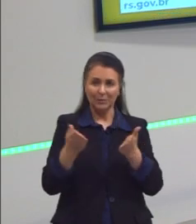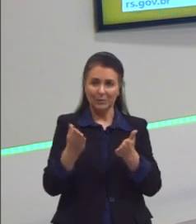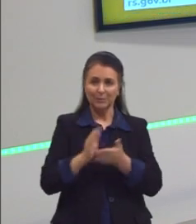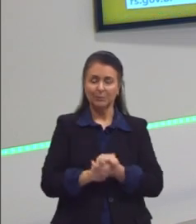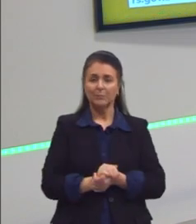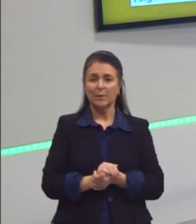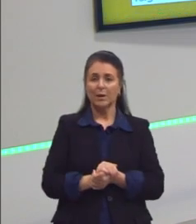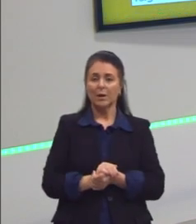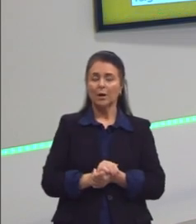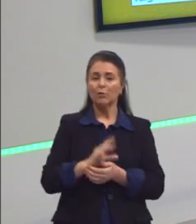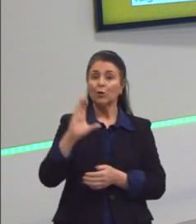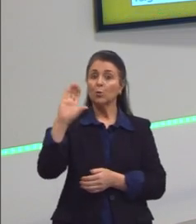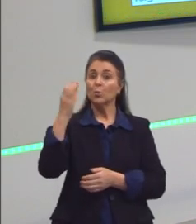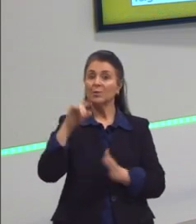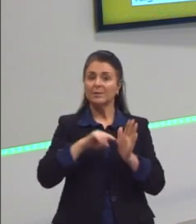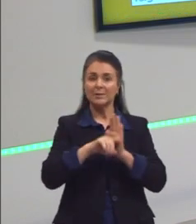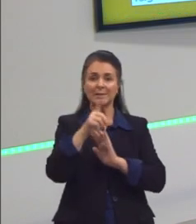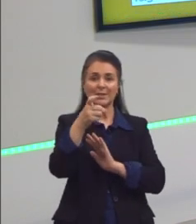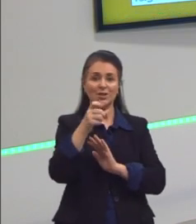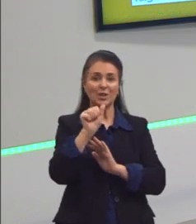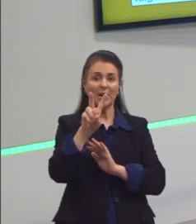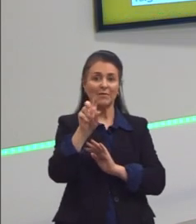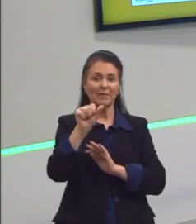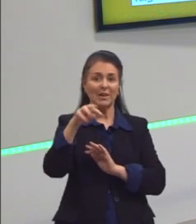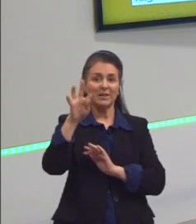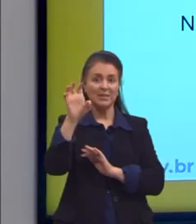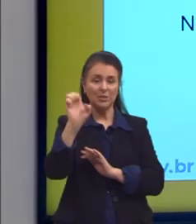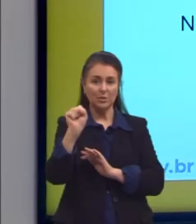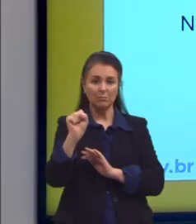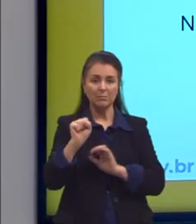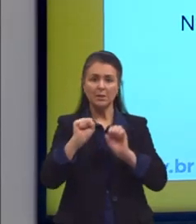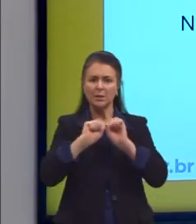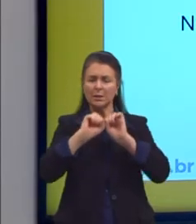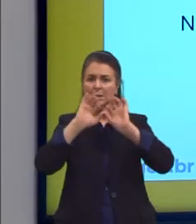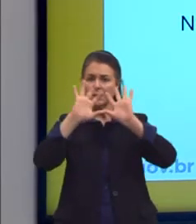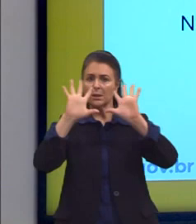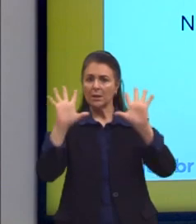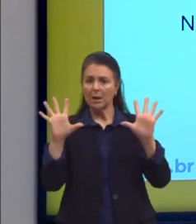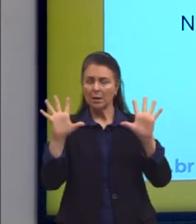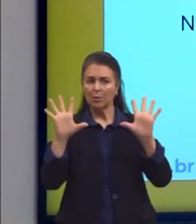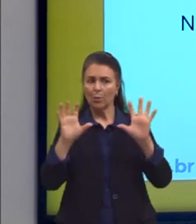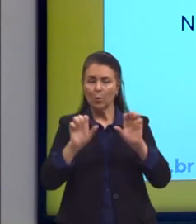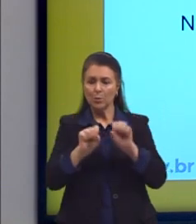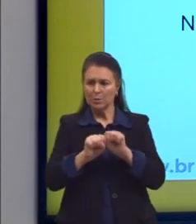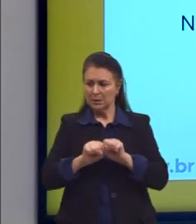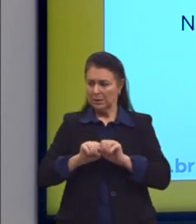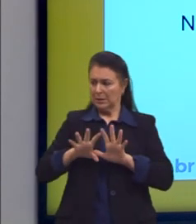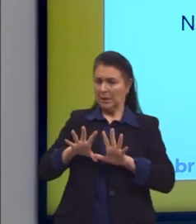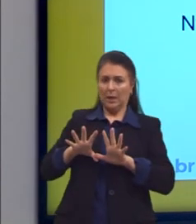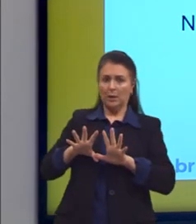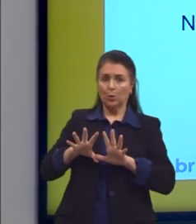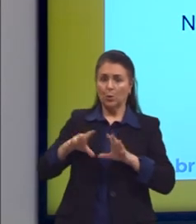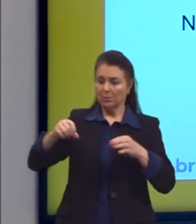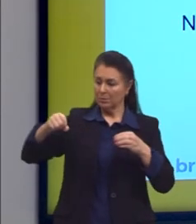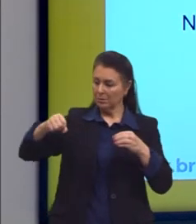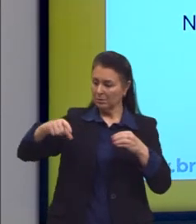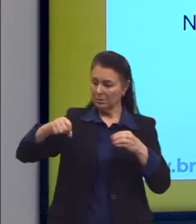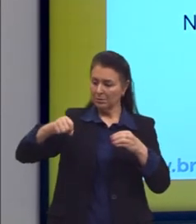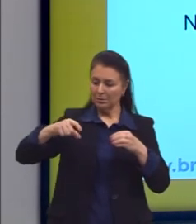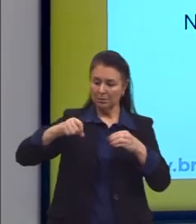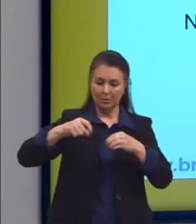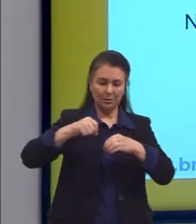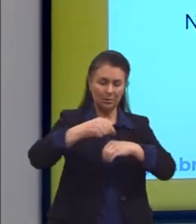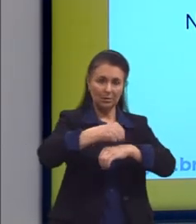Foram esses cientistas chavante que esclareceram os mistérios da germinação de cada uma das